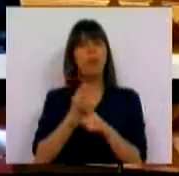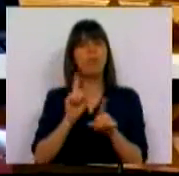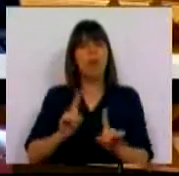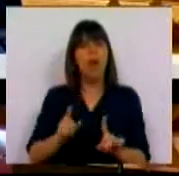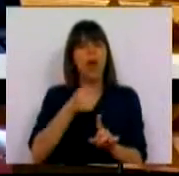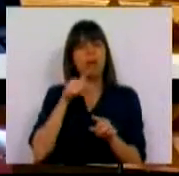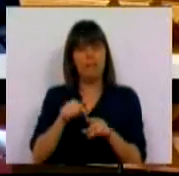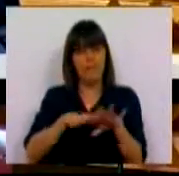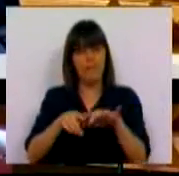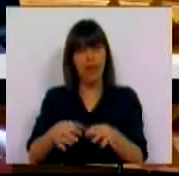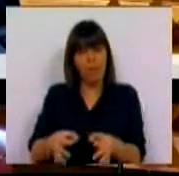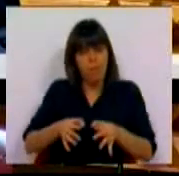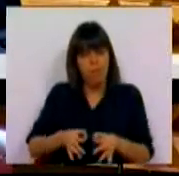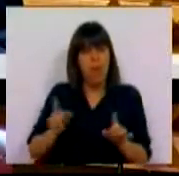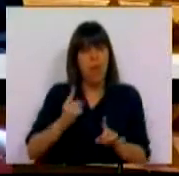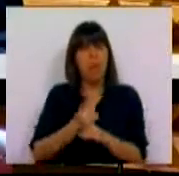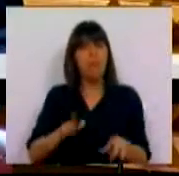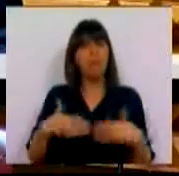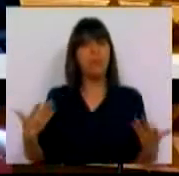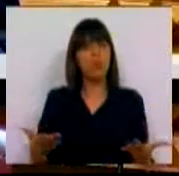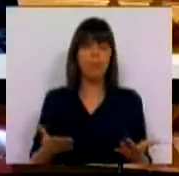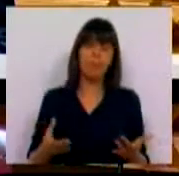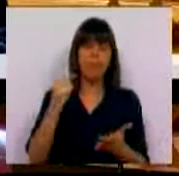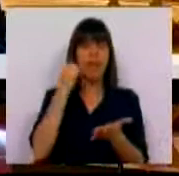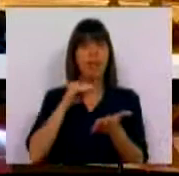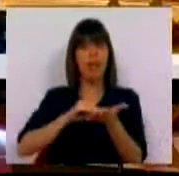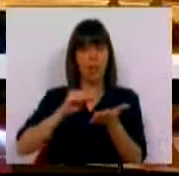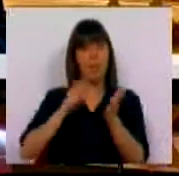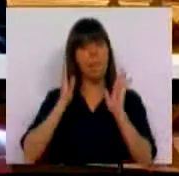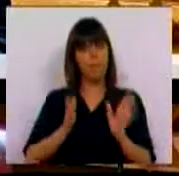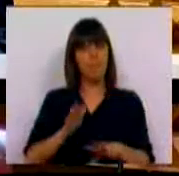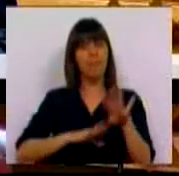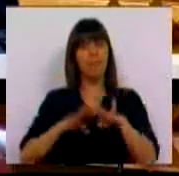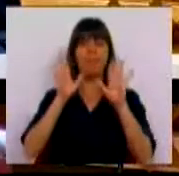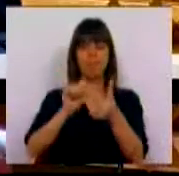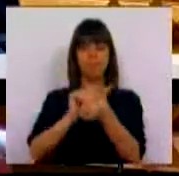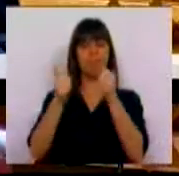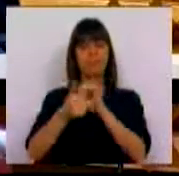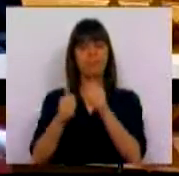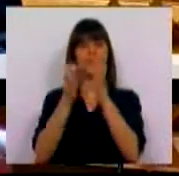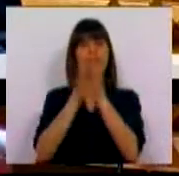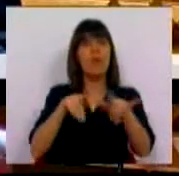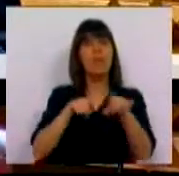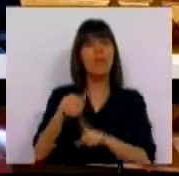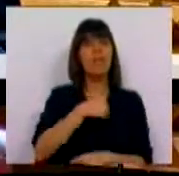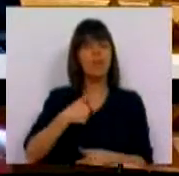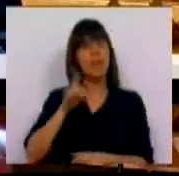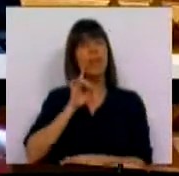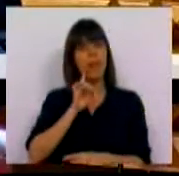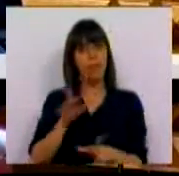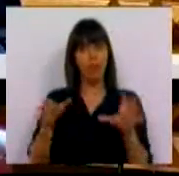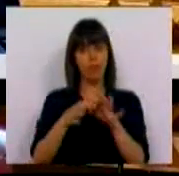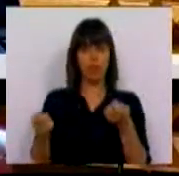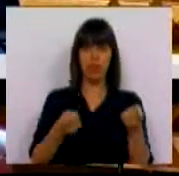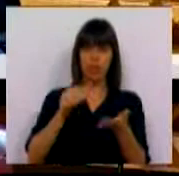tomaram esta medida mais cedo? E mais do que o registro que é necessário fazer, importa mudar toda a política de saúde, quer